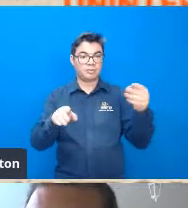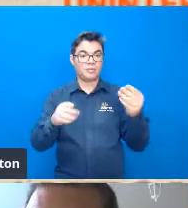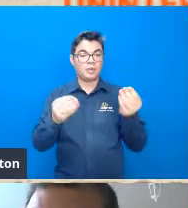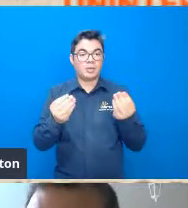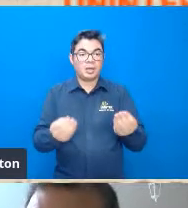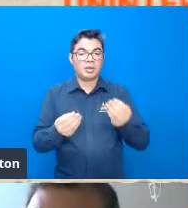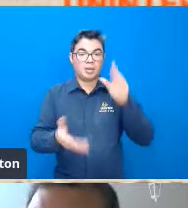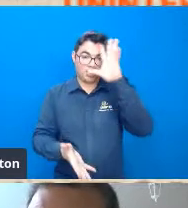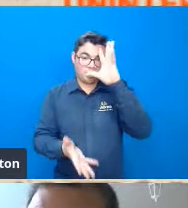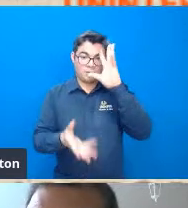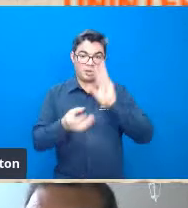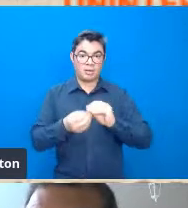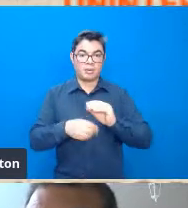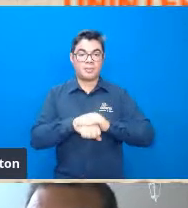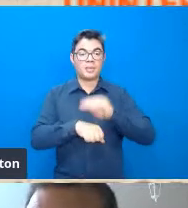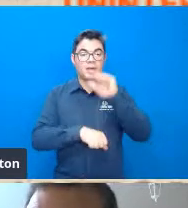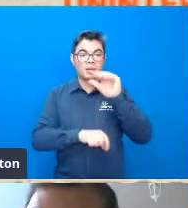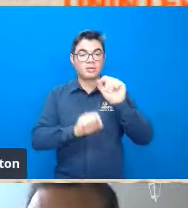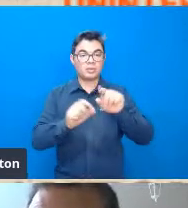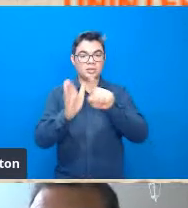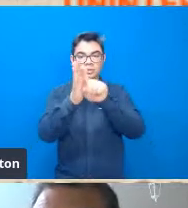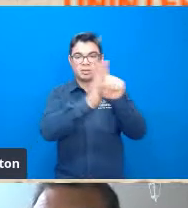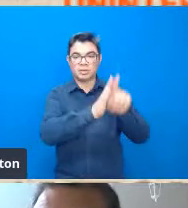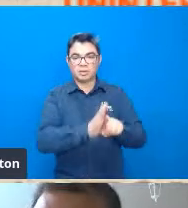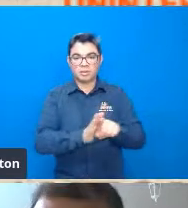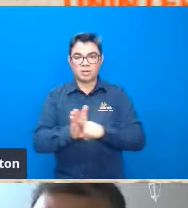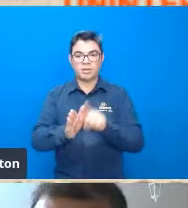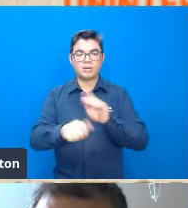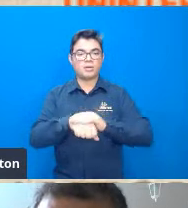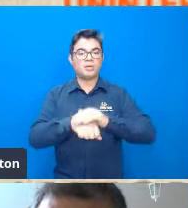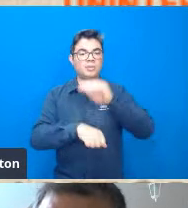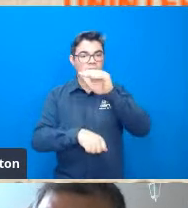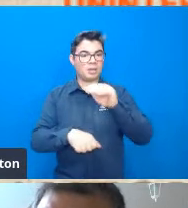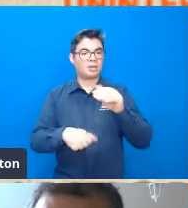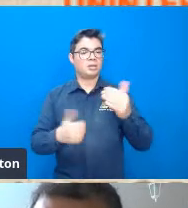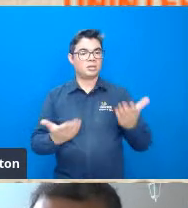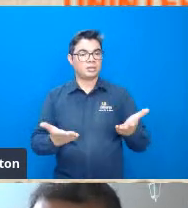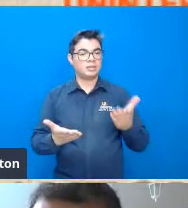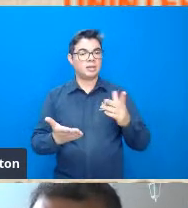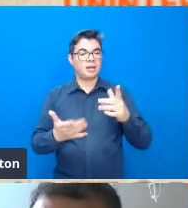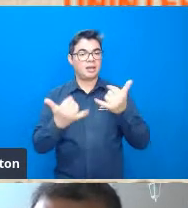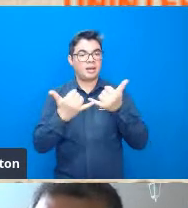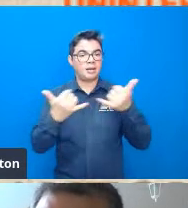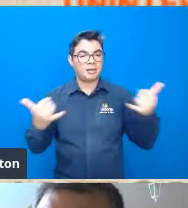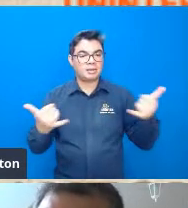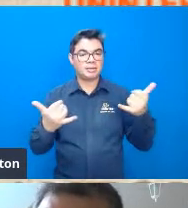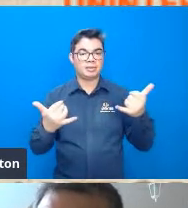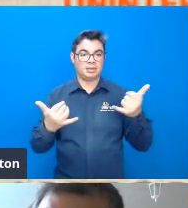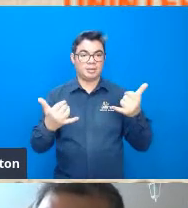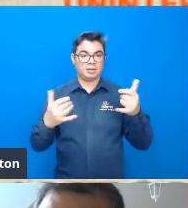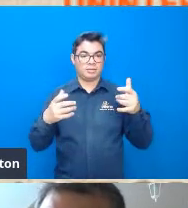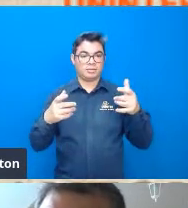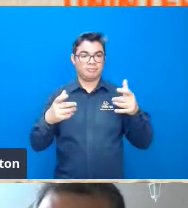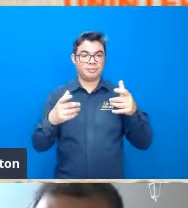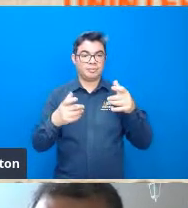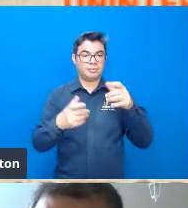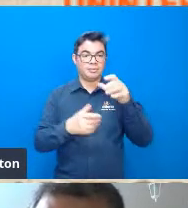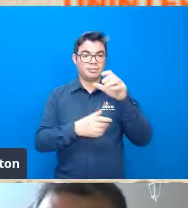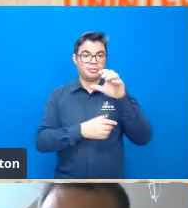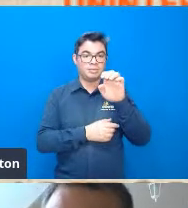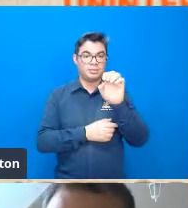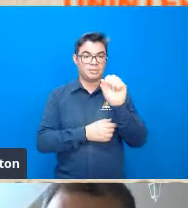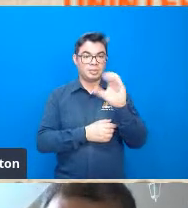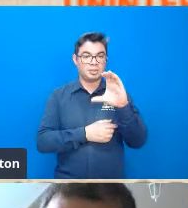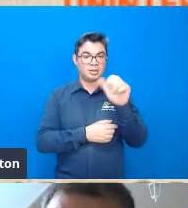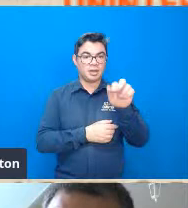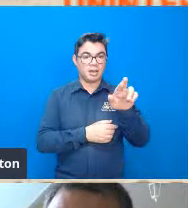compreender fazer diagnóstico numa linha de escarpa que nós temos aqui no estado do Paraná passagem